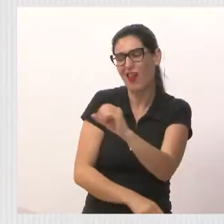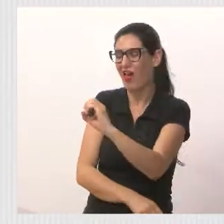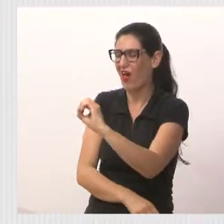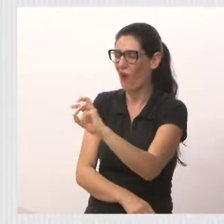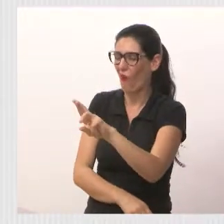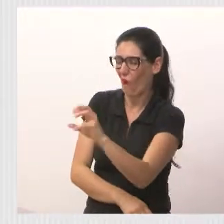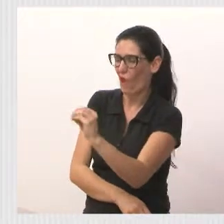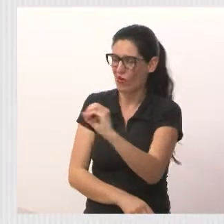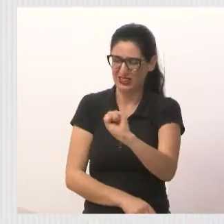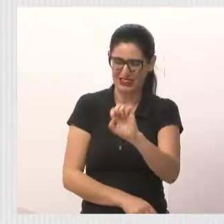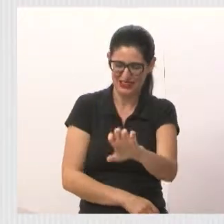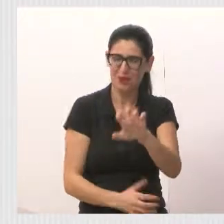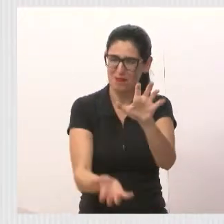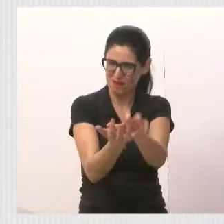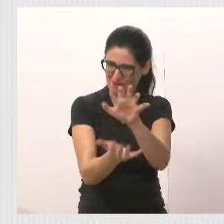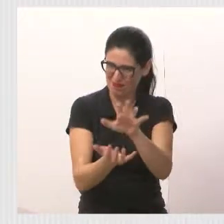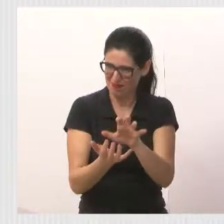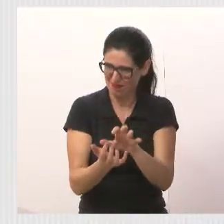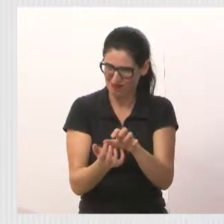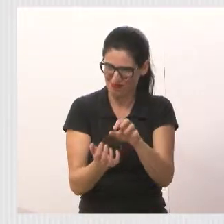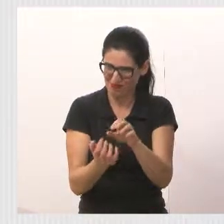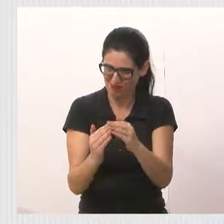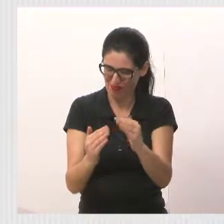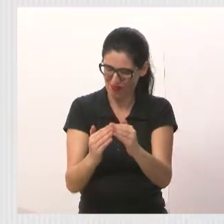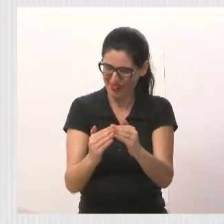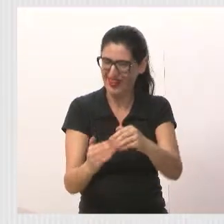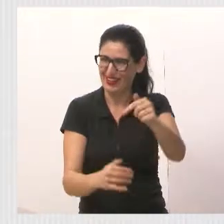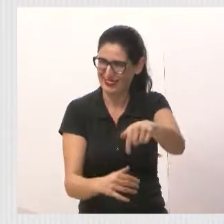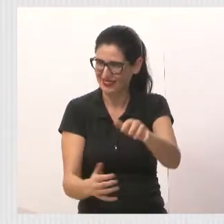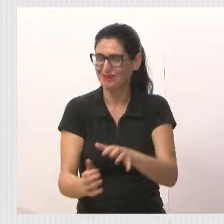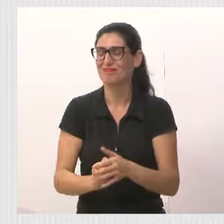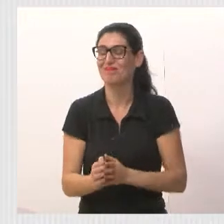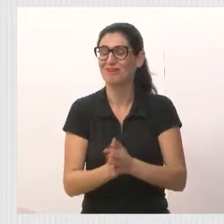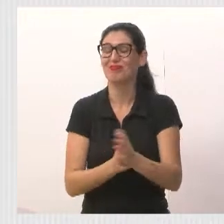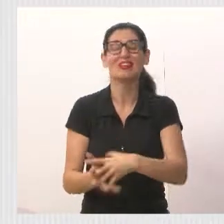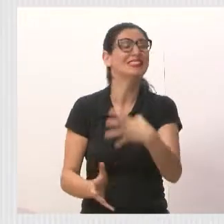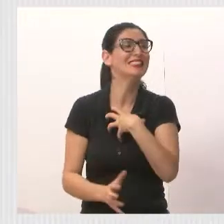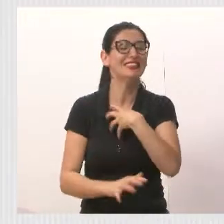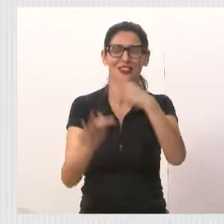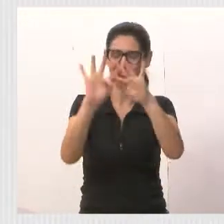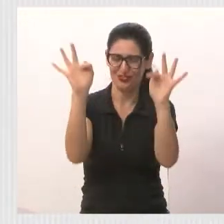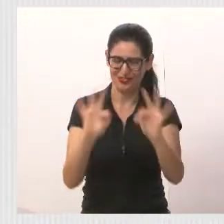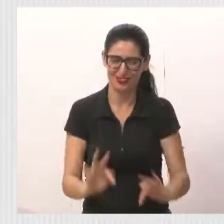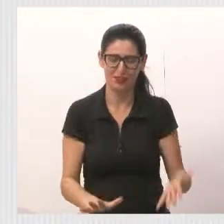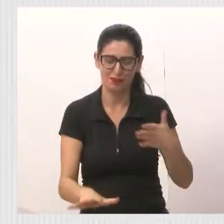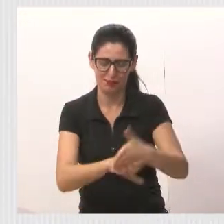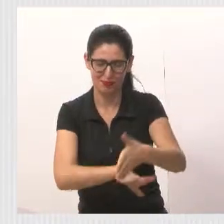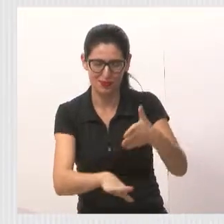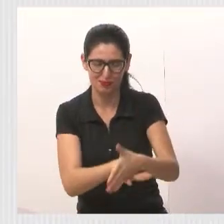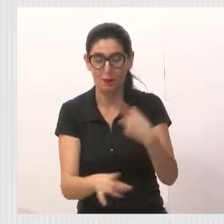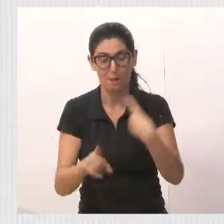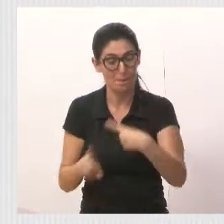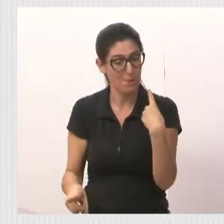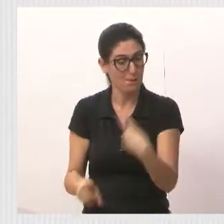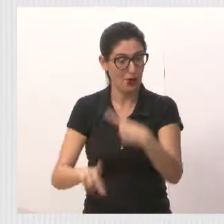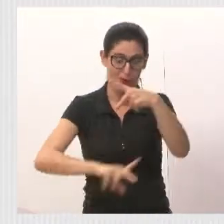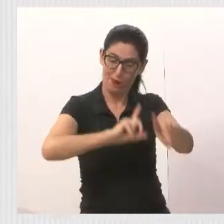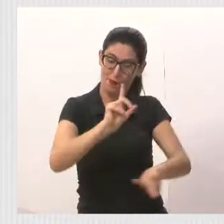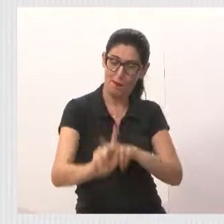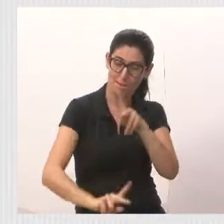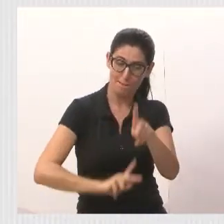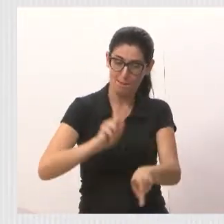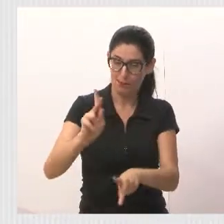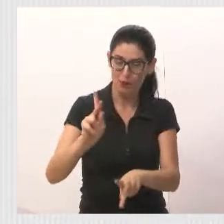está vendo as coisas acontecerem. Então, a fica feliz de estar participando, porque a população está